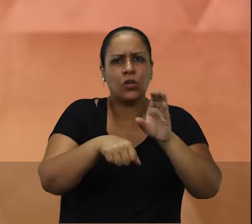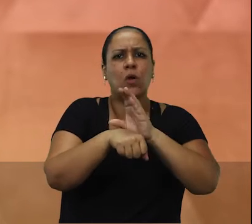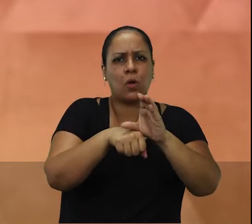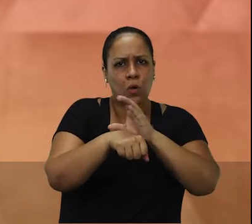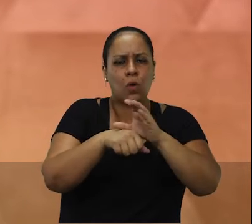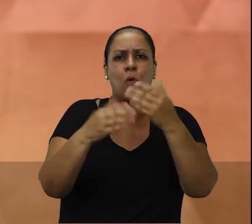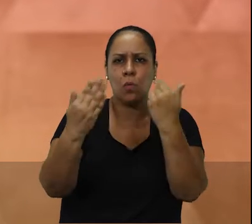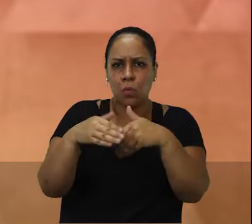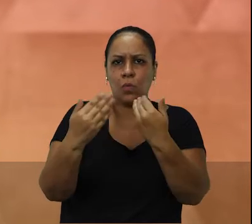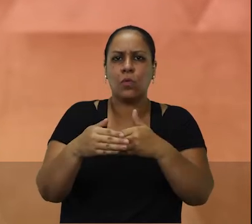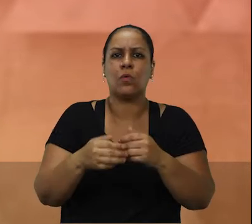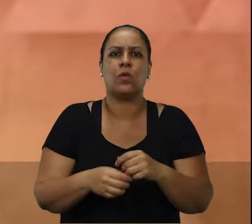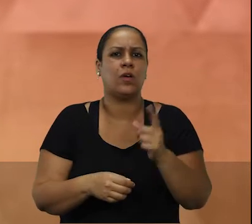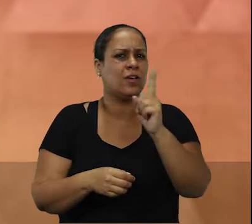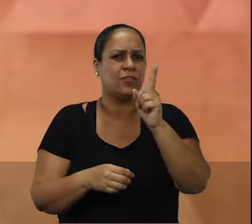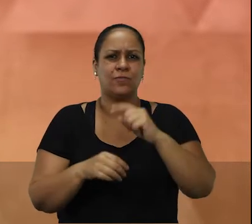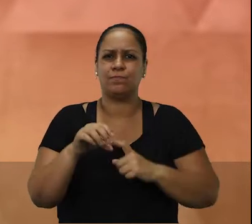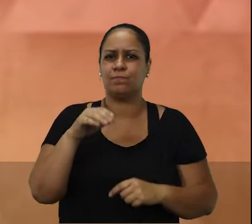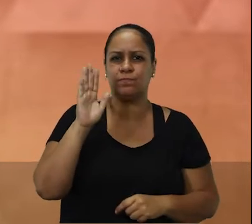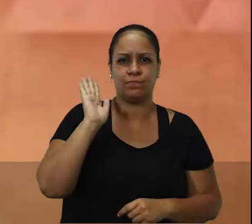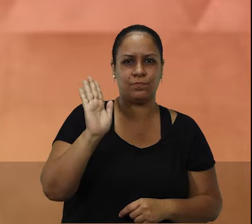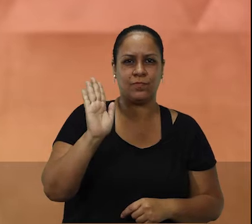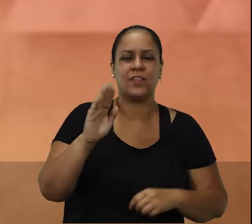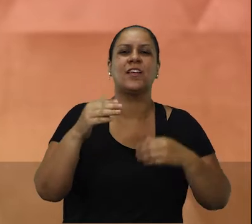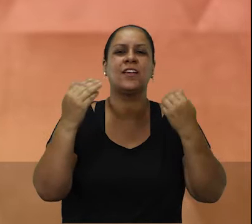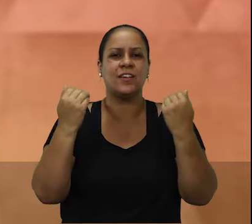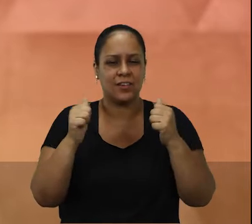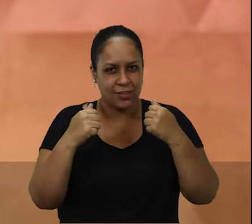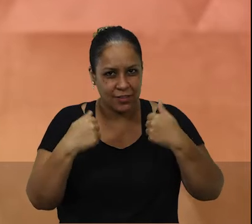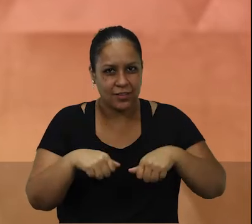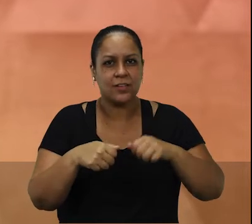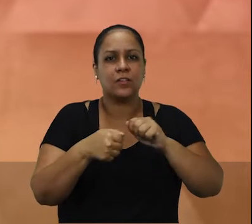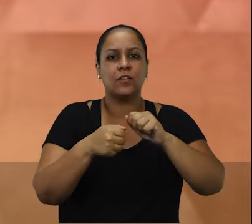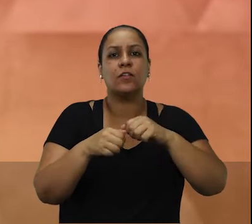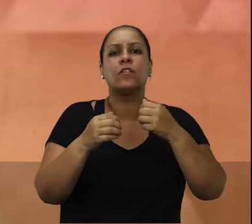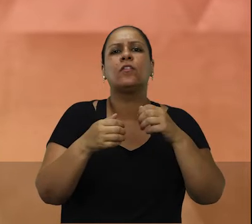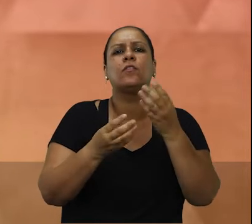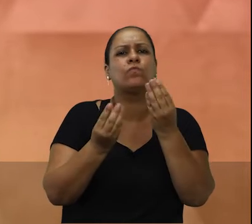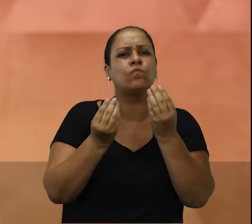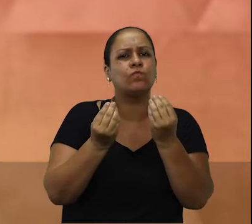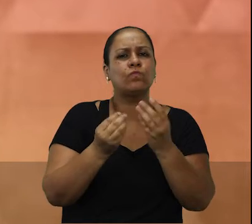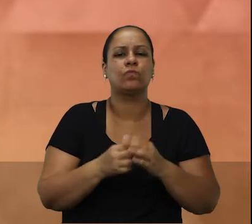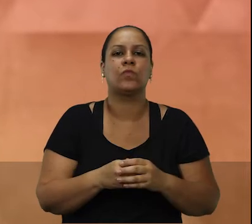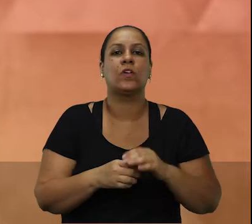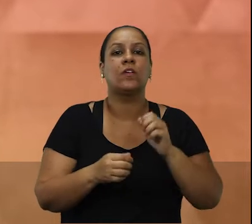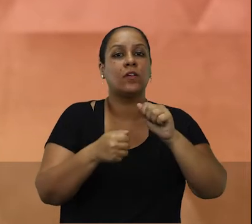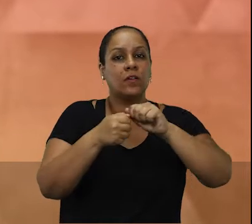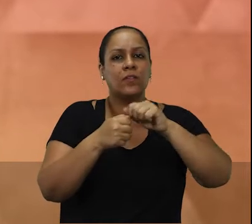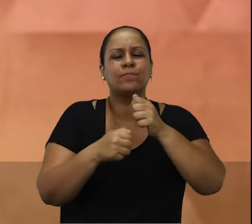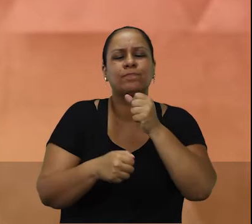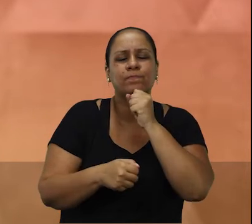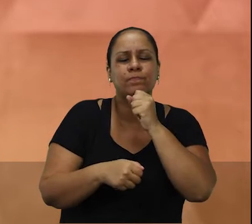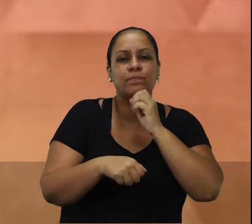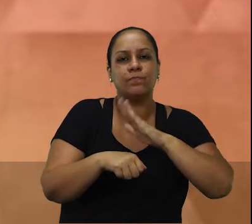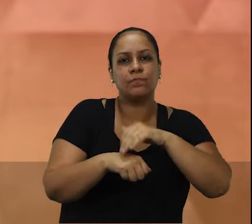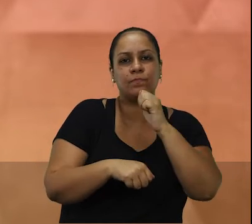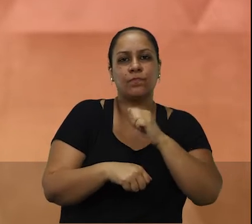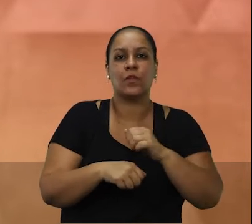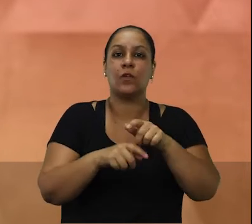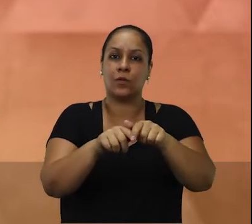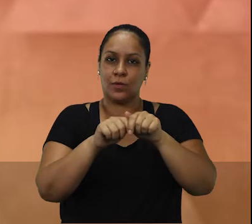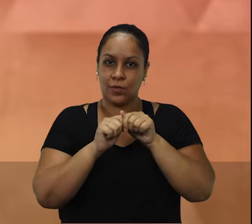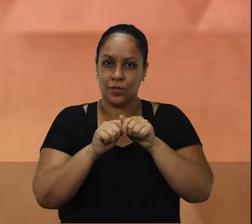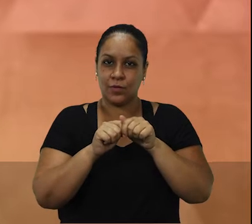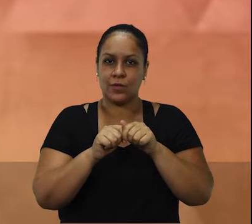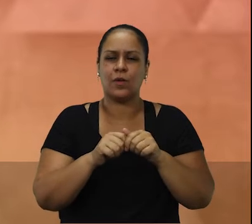concursados. Isso não é promessa. Já está sendo feito. Fizemos muito e vamos fazer ainda mais. Por